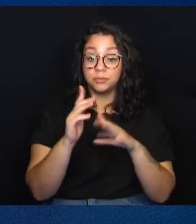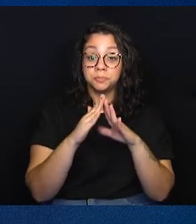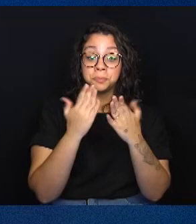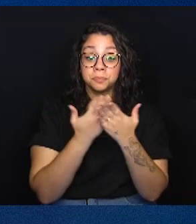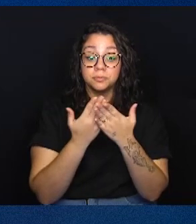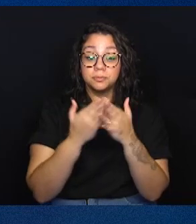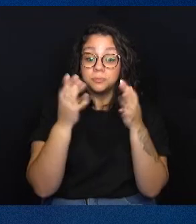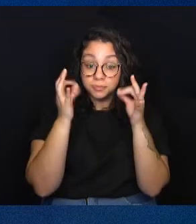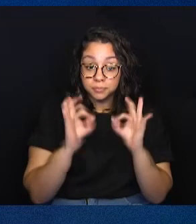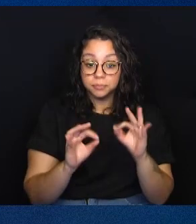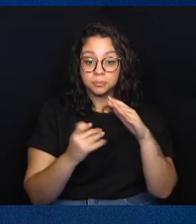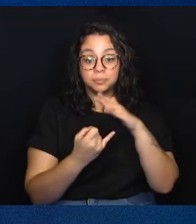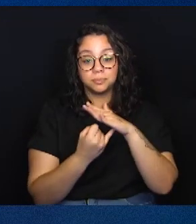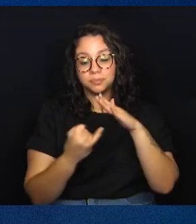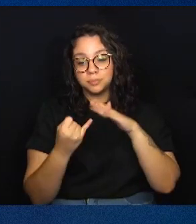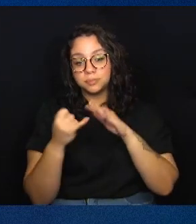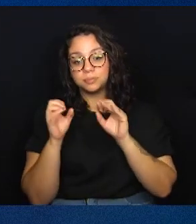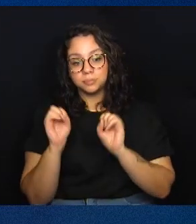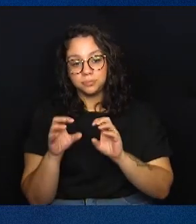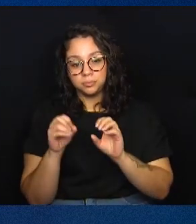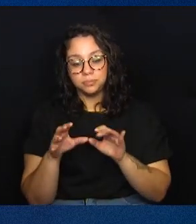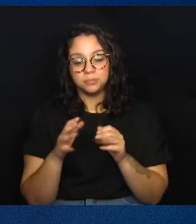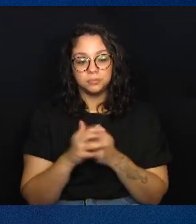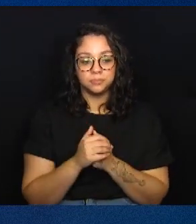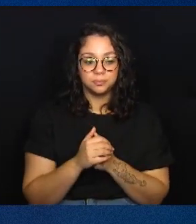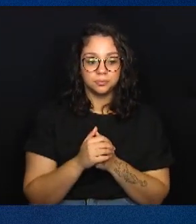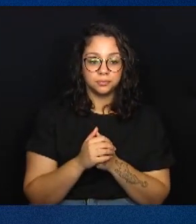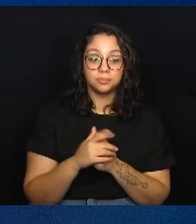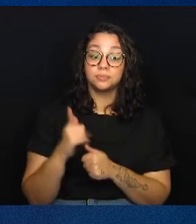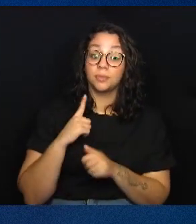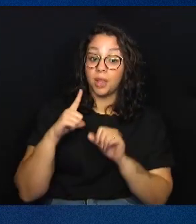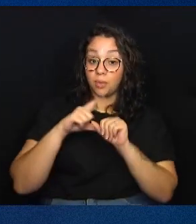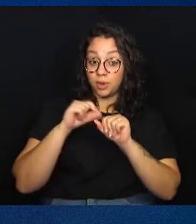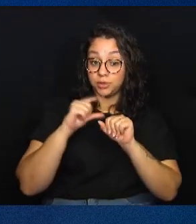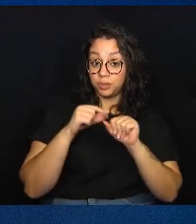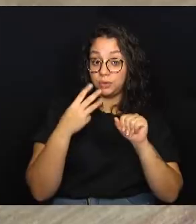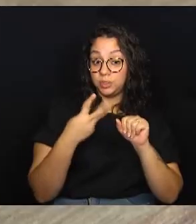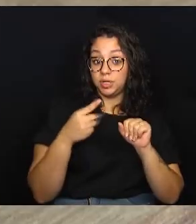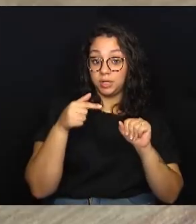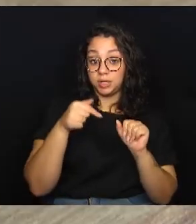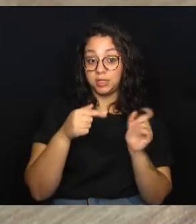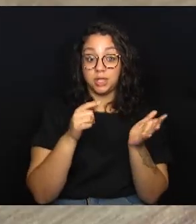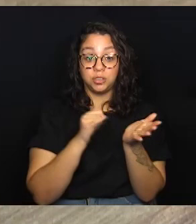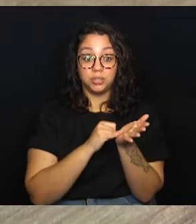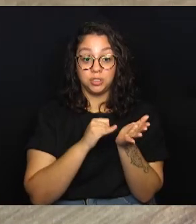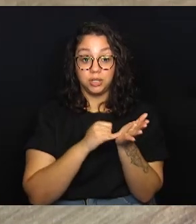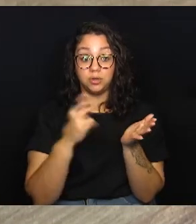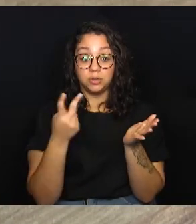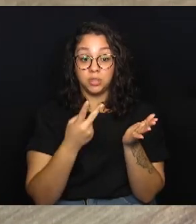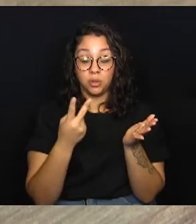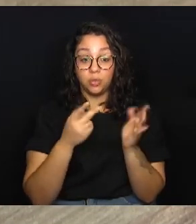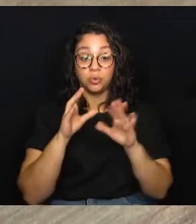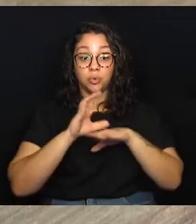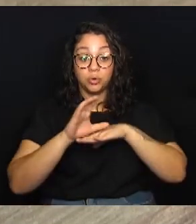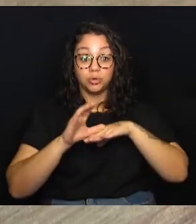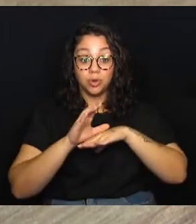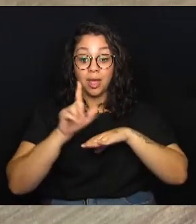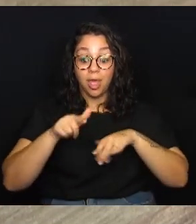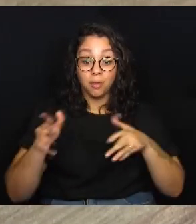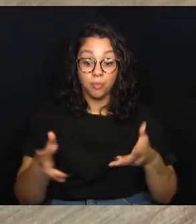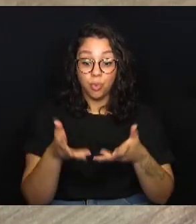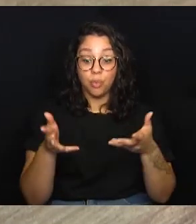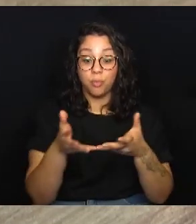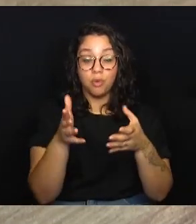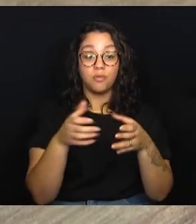promover uma gestão escolar efetiva nas instituições de ensino. Fundamentado no artigo 37, ensino segundo da